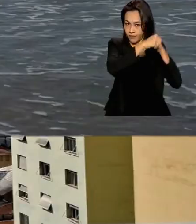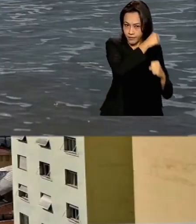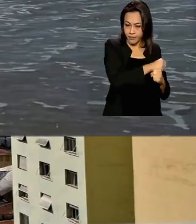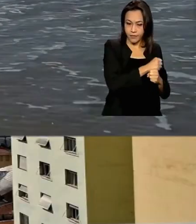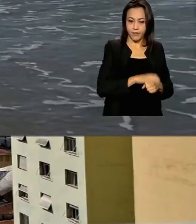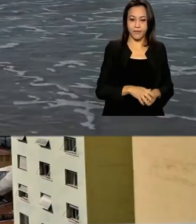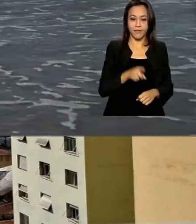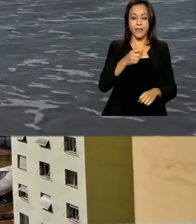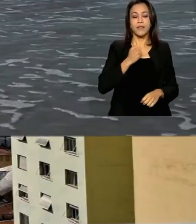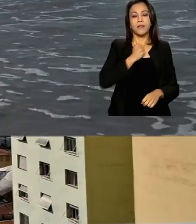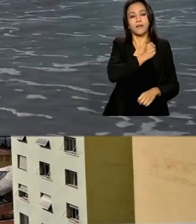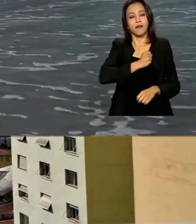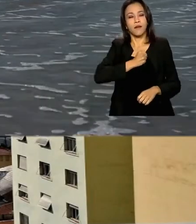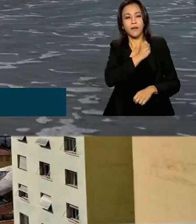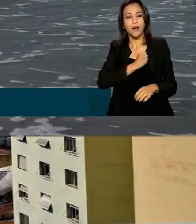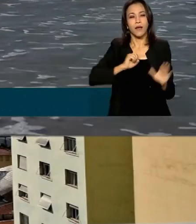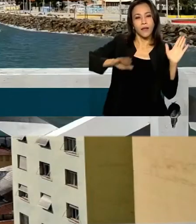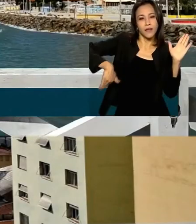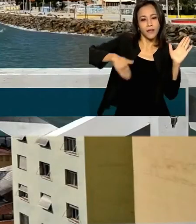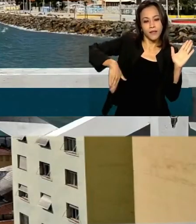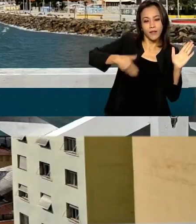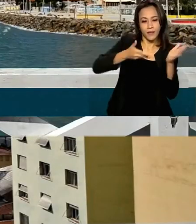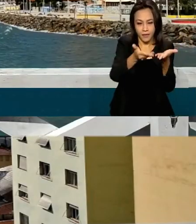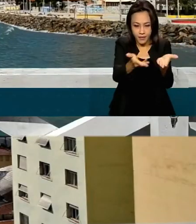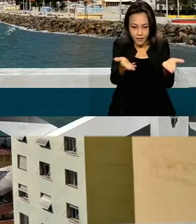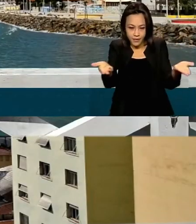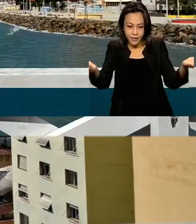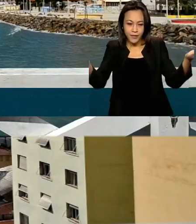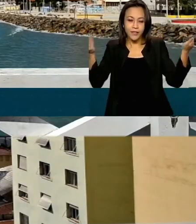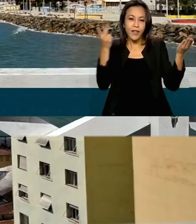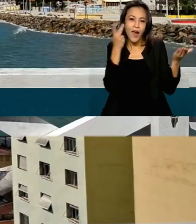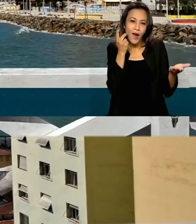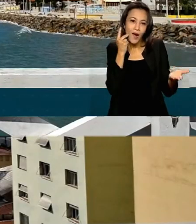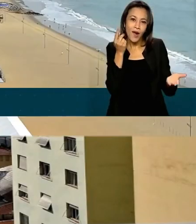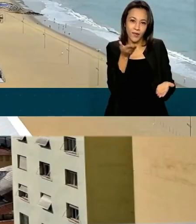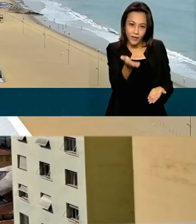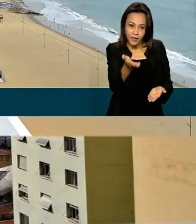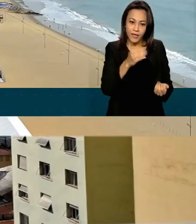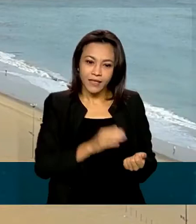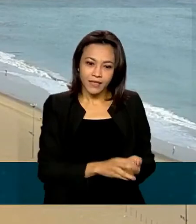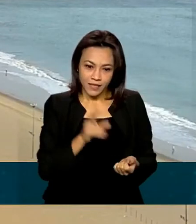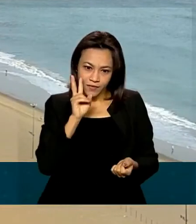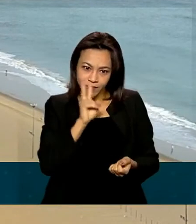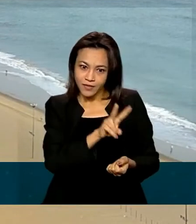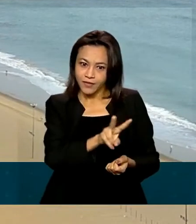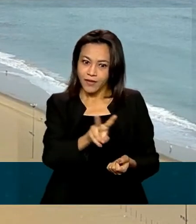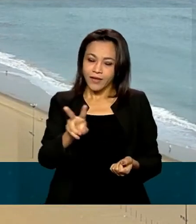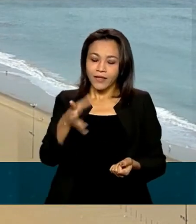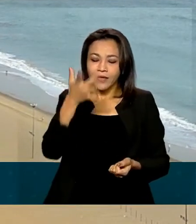Turismo no Brasil cresce 34% no primeiro semestre deste ano.